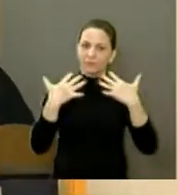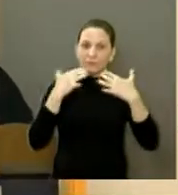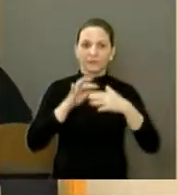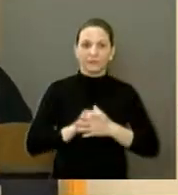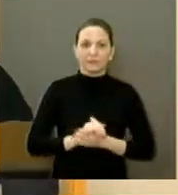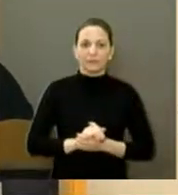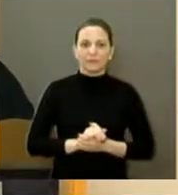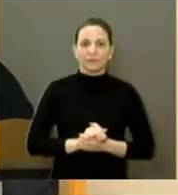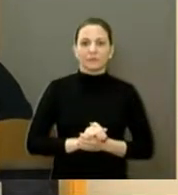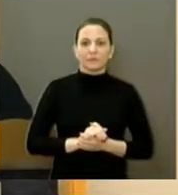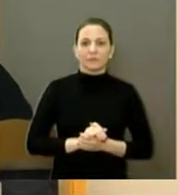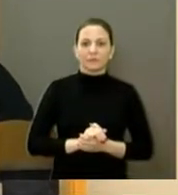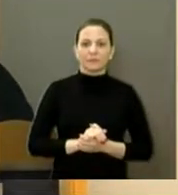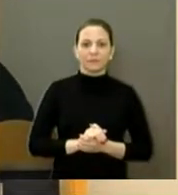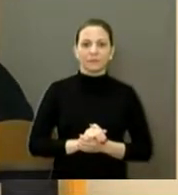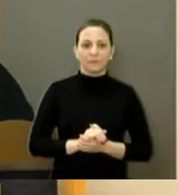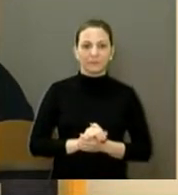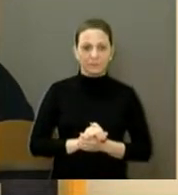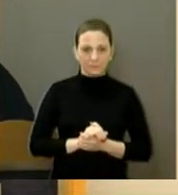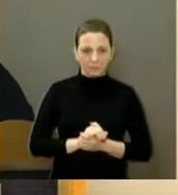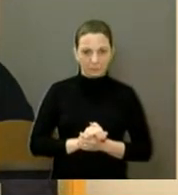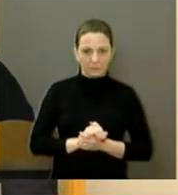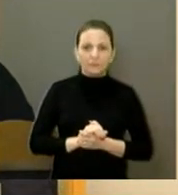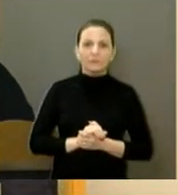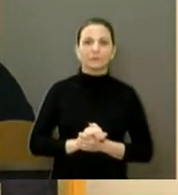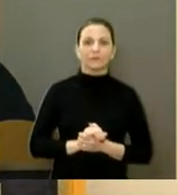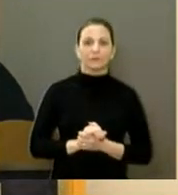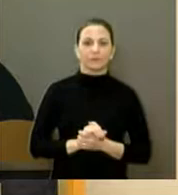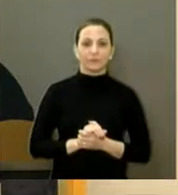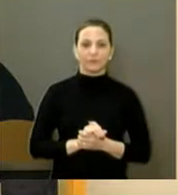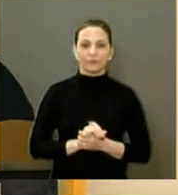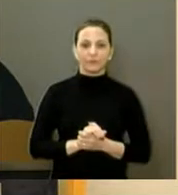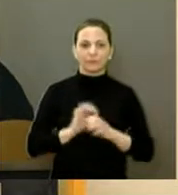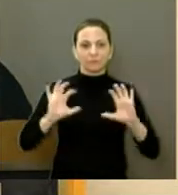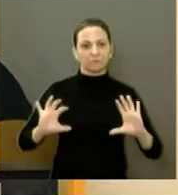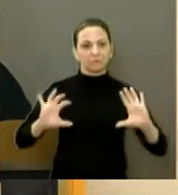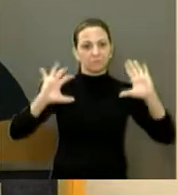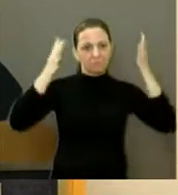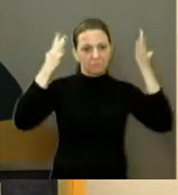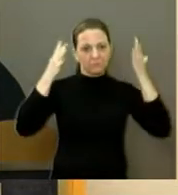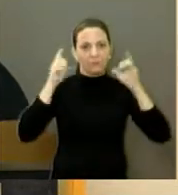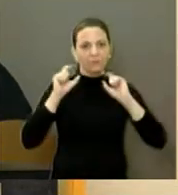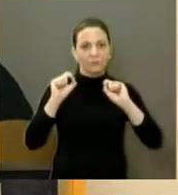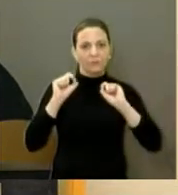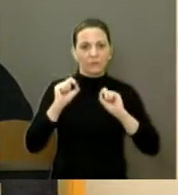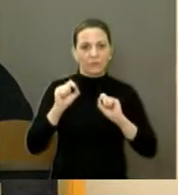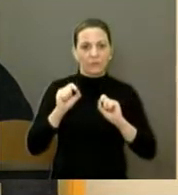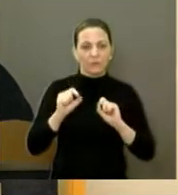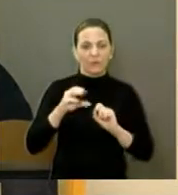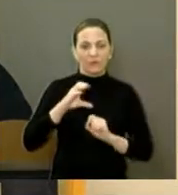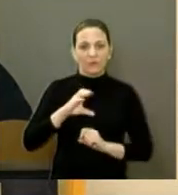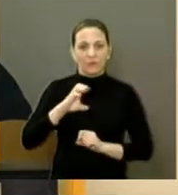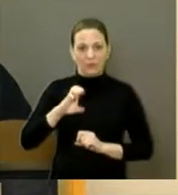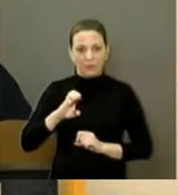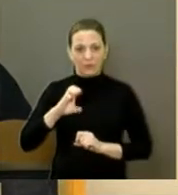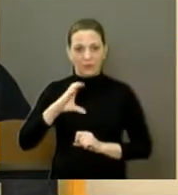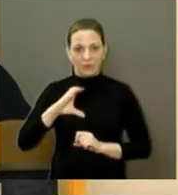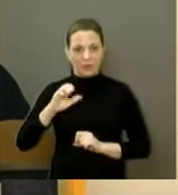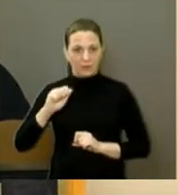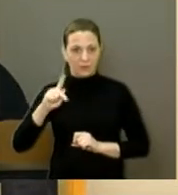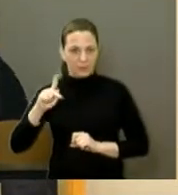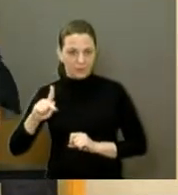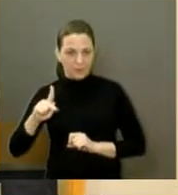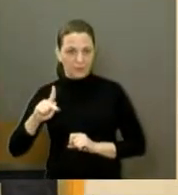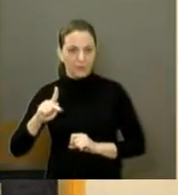parabenizar um evento acontecido lá no CECAP, primeira feira de arte e